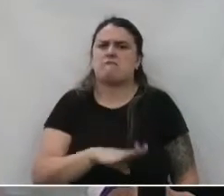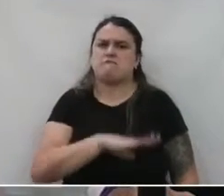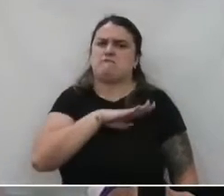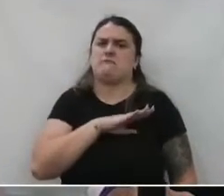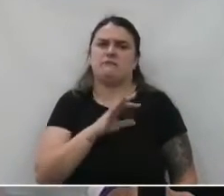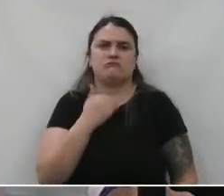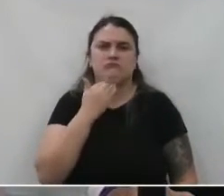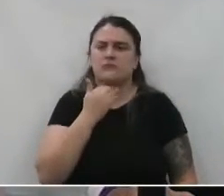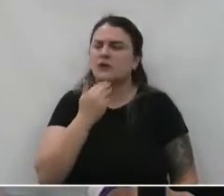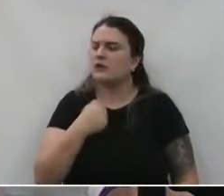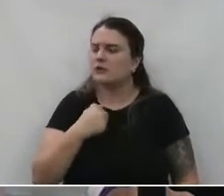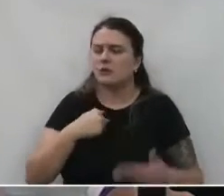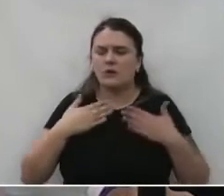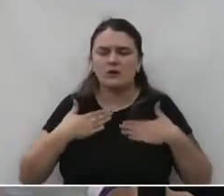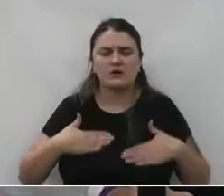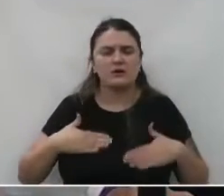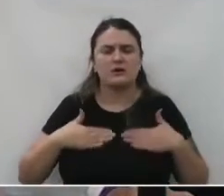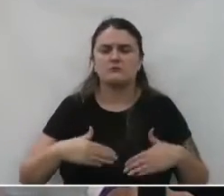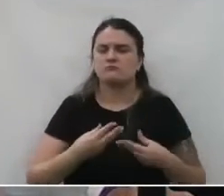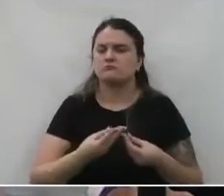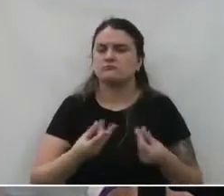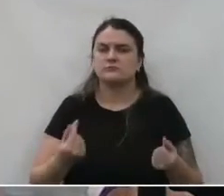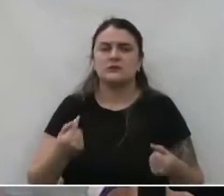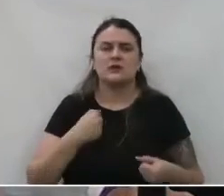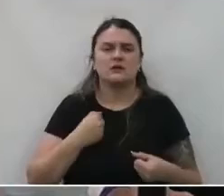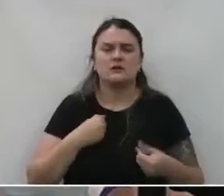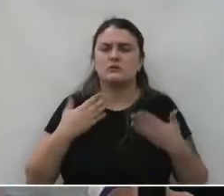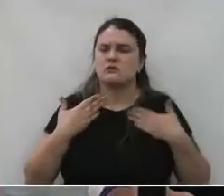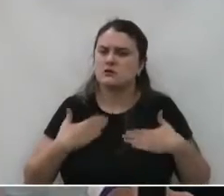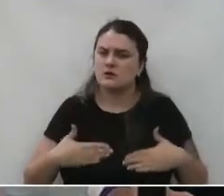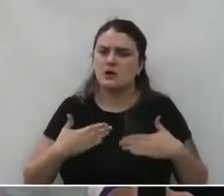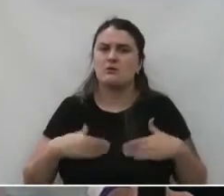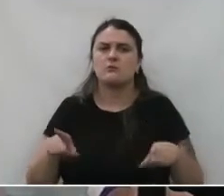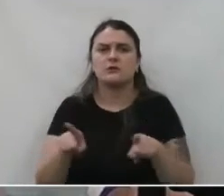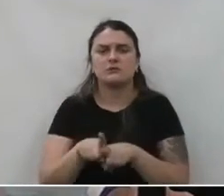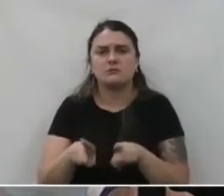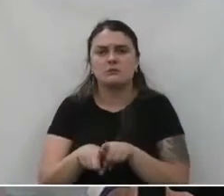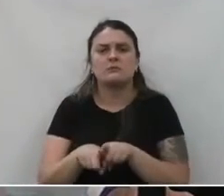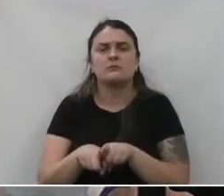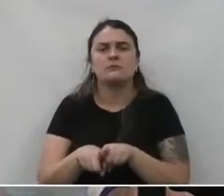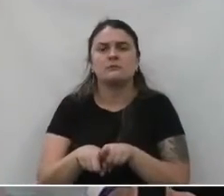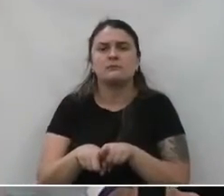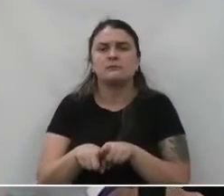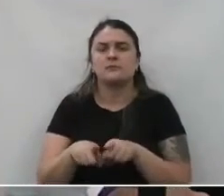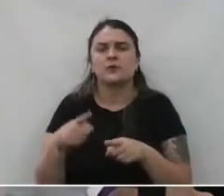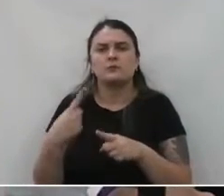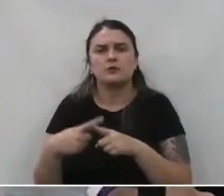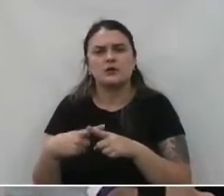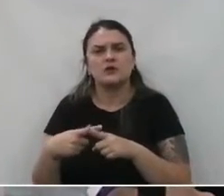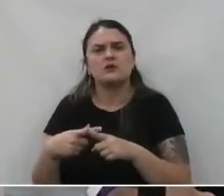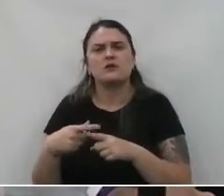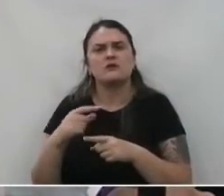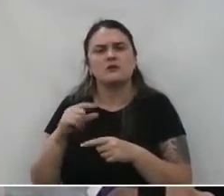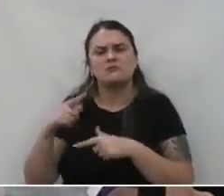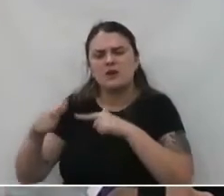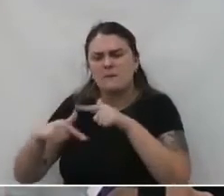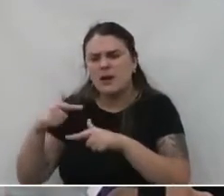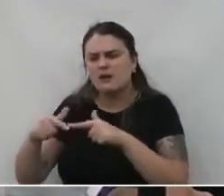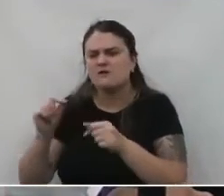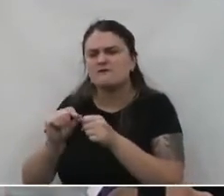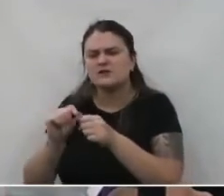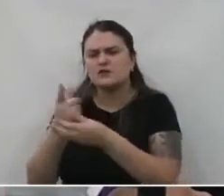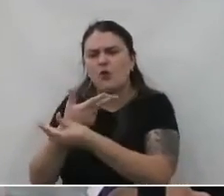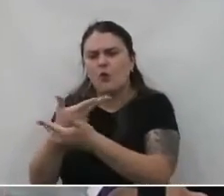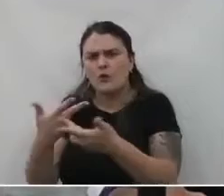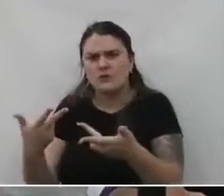estou tranquilo. Estou tranquilo também por fazer várias coisas aí para a União da Vitória.